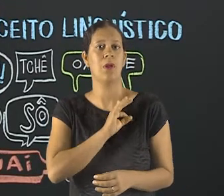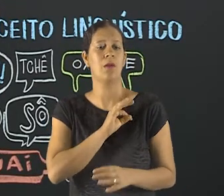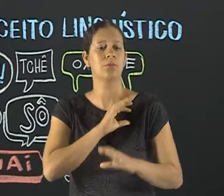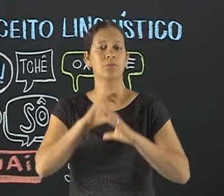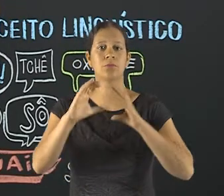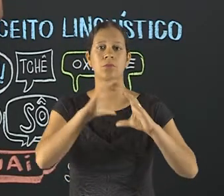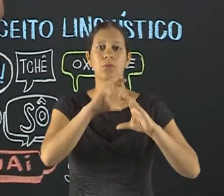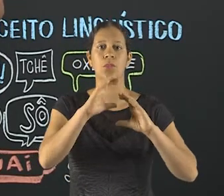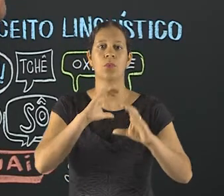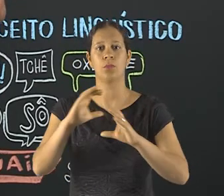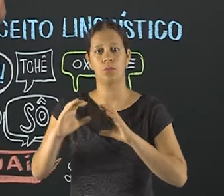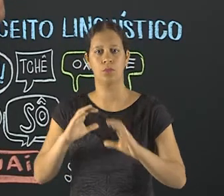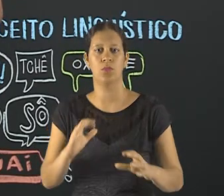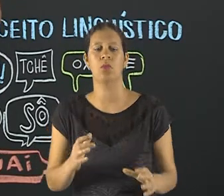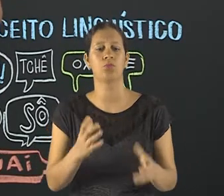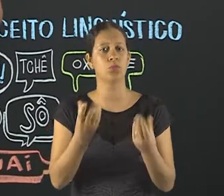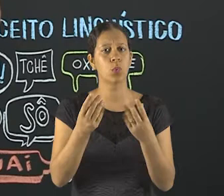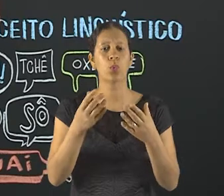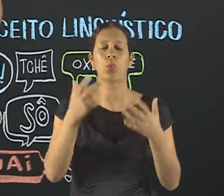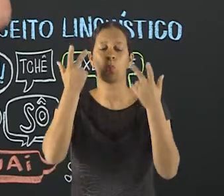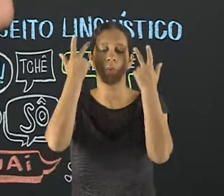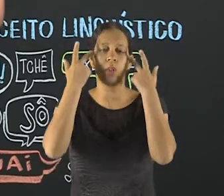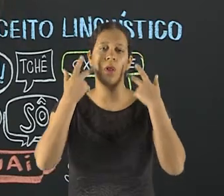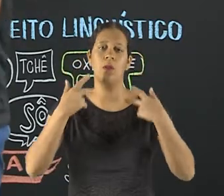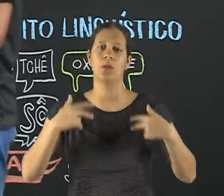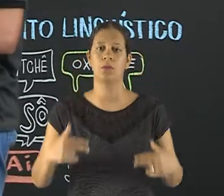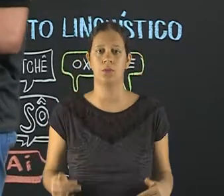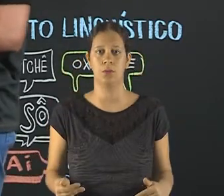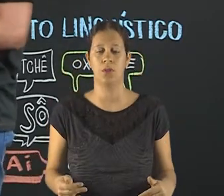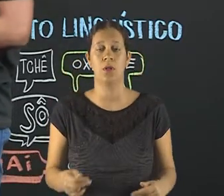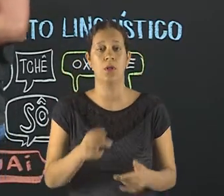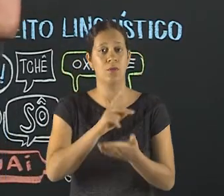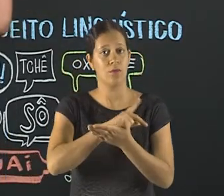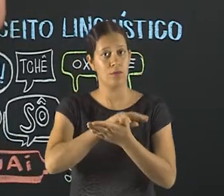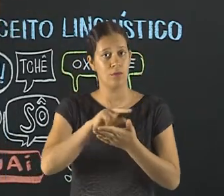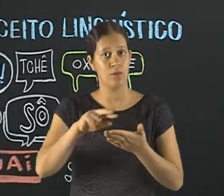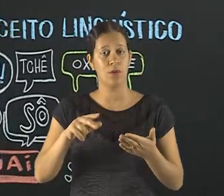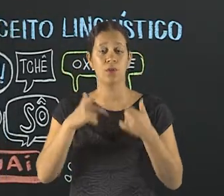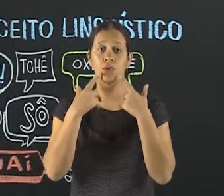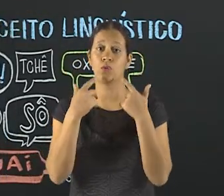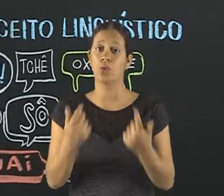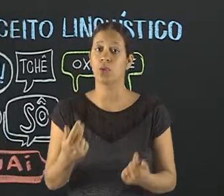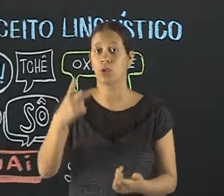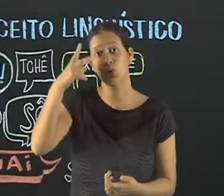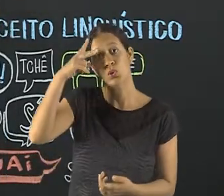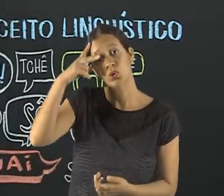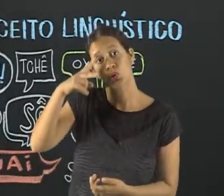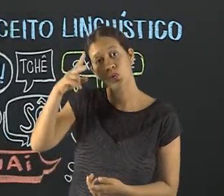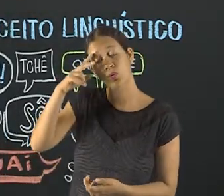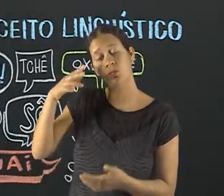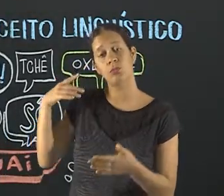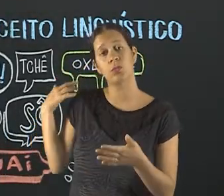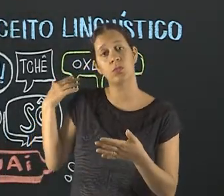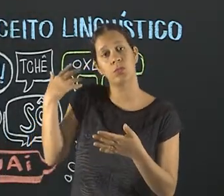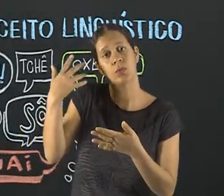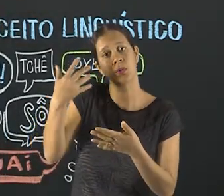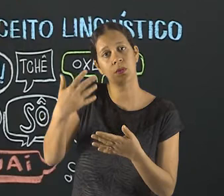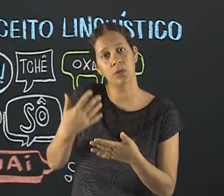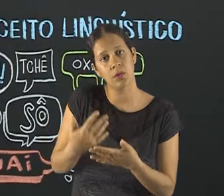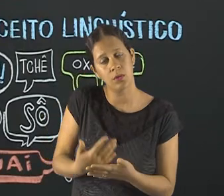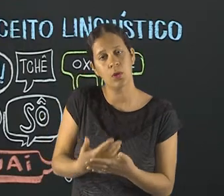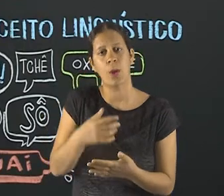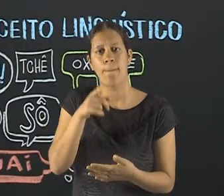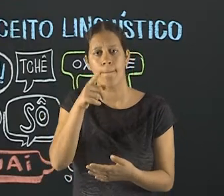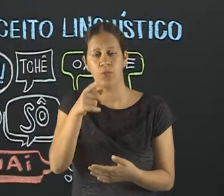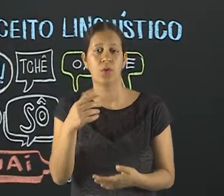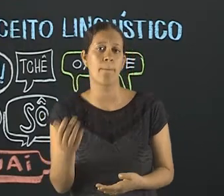mecanismos de se comunicar de forma muito natural. Outra variedade existente é a variedade histórica. Sabia que hoje, quando você chama alguém pra